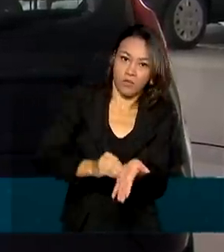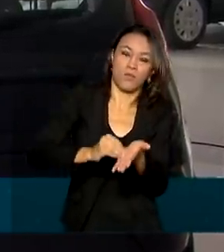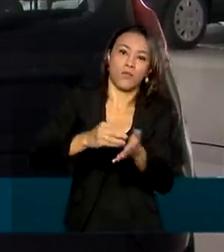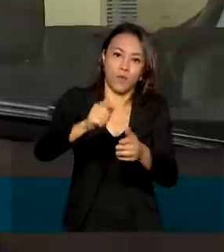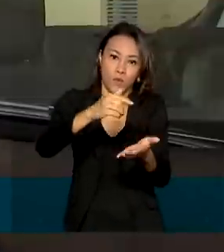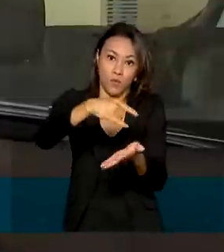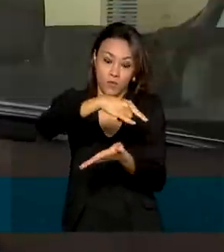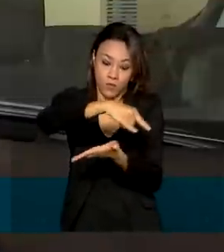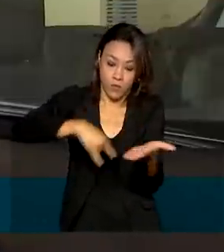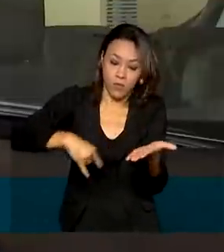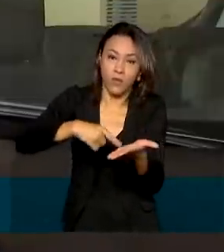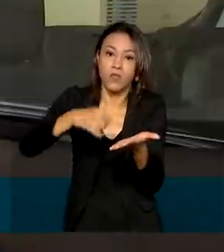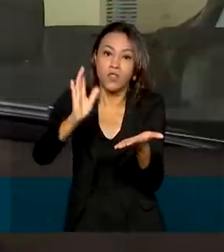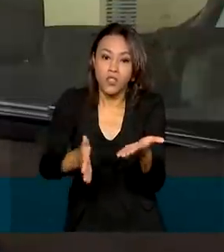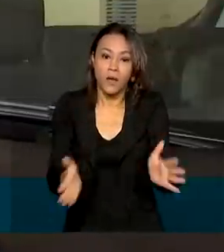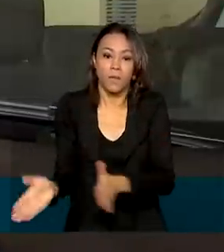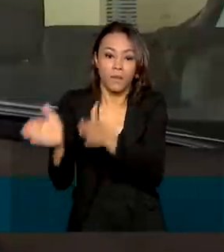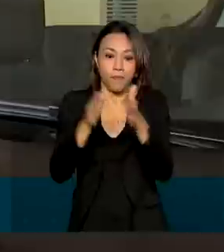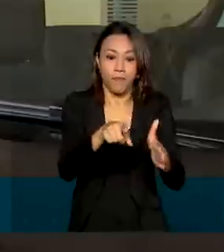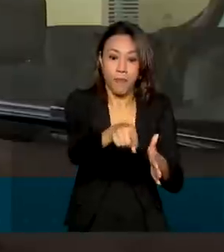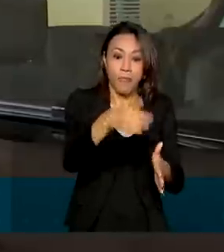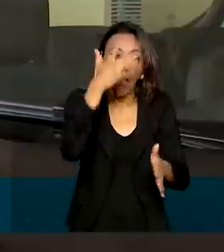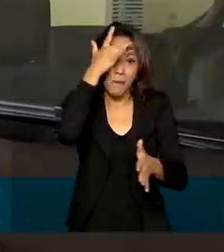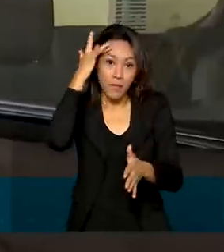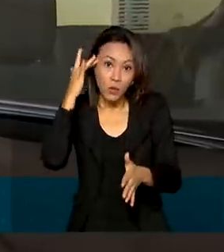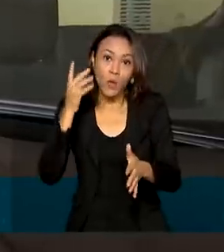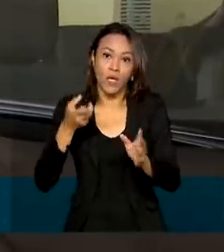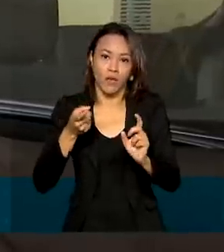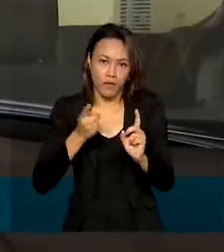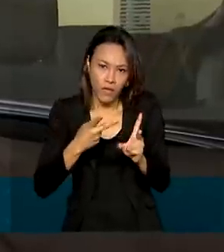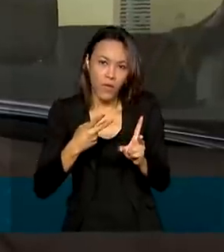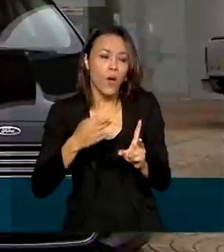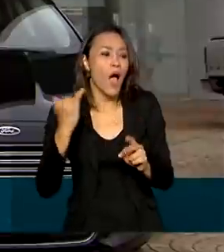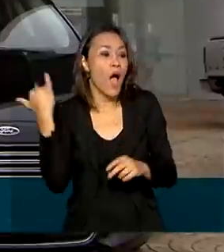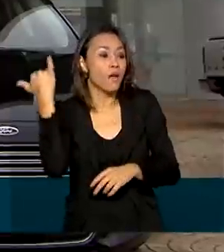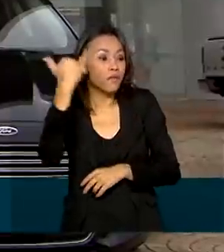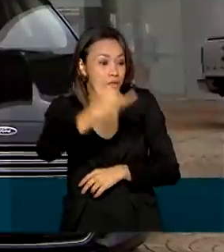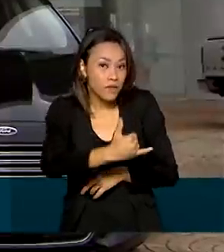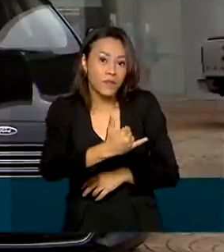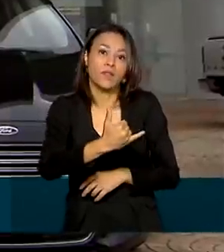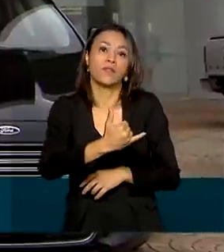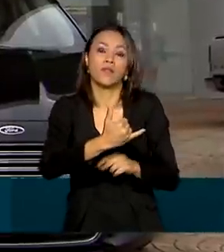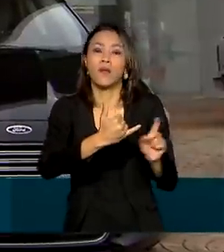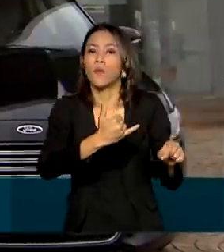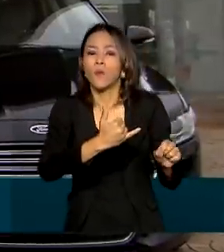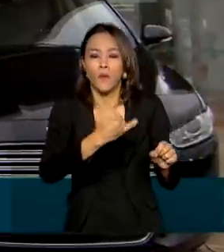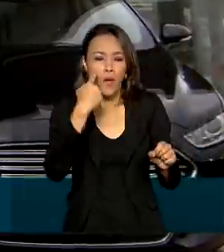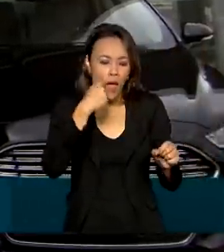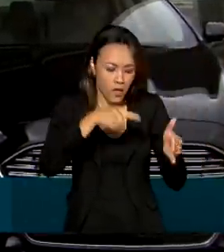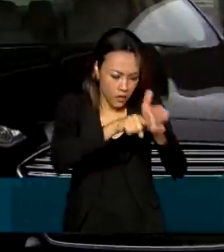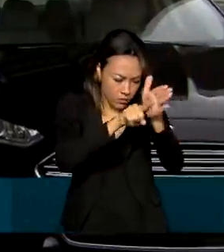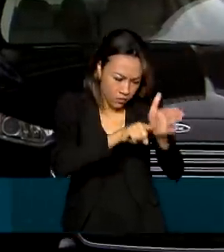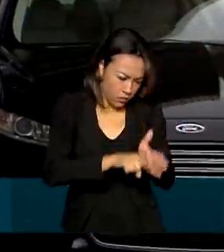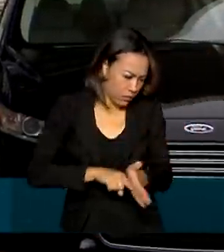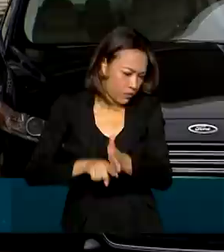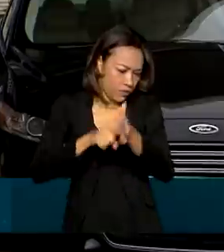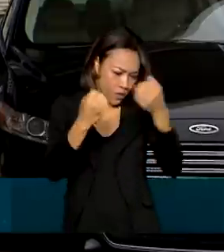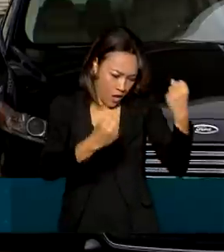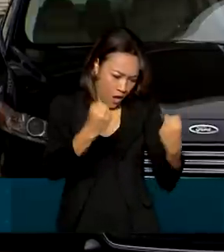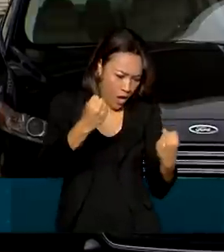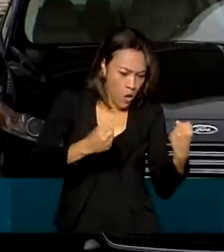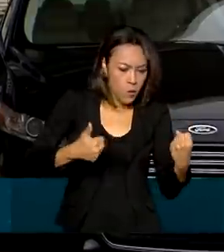em Estoque, o comerciante comunica a compra ou a venda do veículo. É feita, então, a verificação se existem